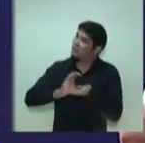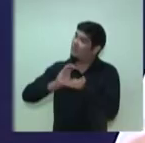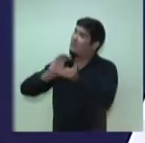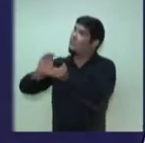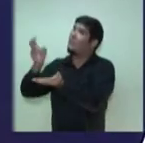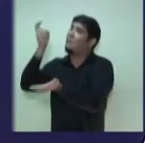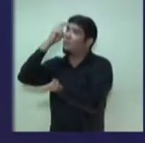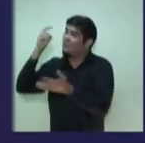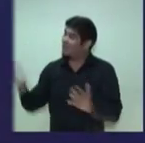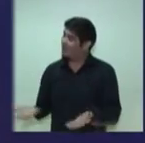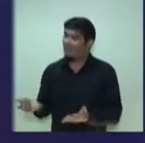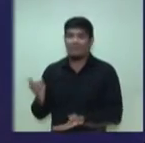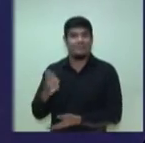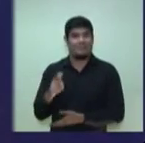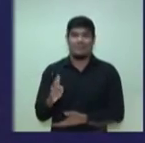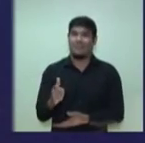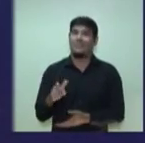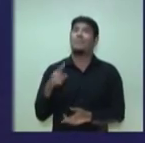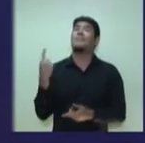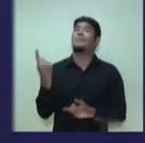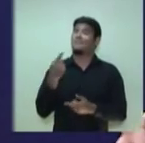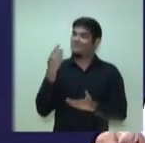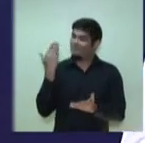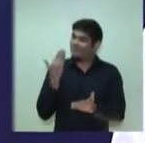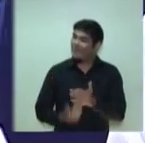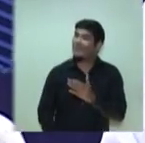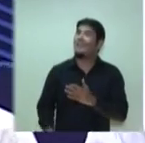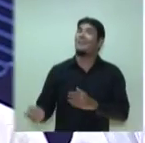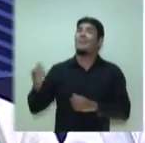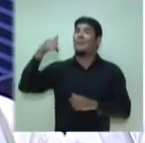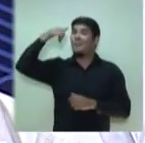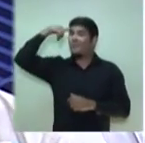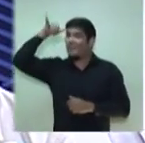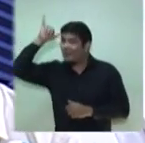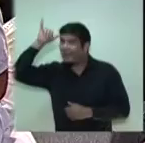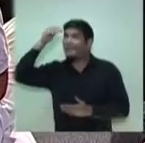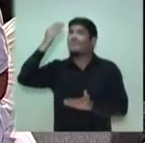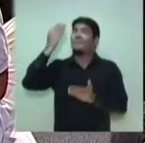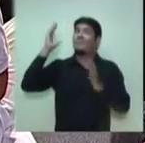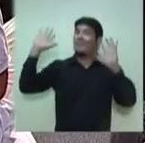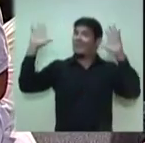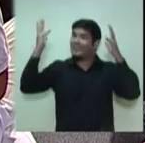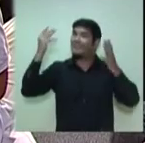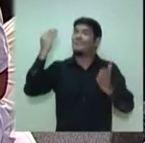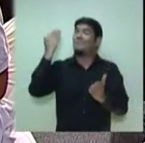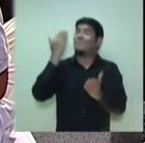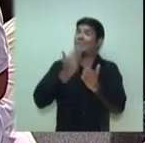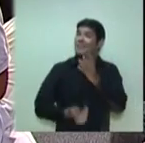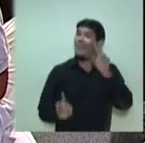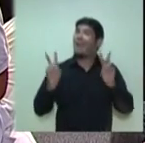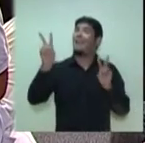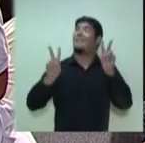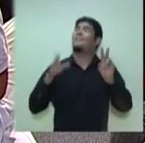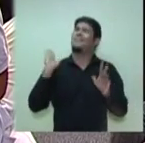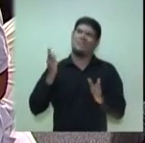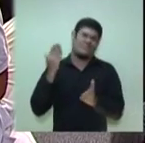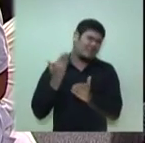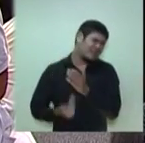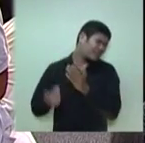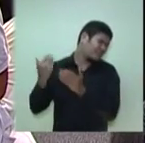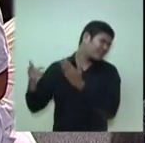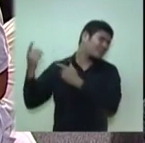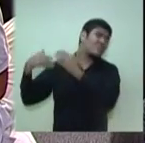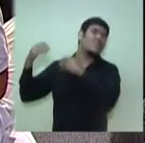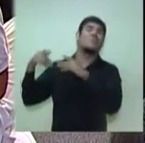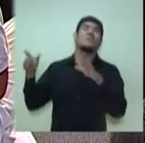popular. Nós perdemos o nosso festival folclórico, nós perdemos o nosso carnaval, nós perdemos uma série de eventos de cultura popular.